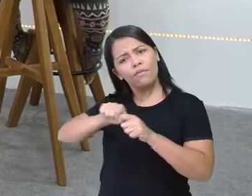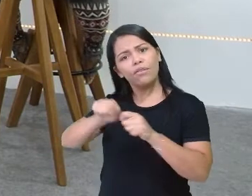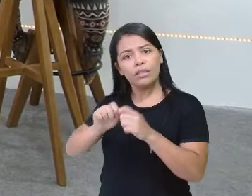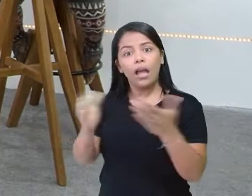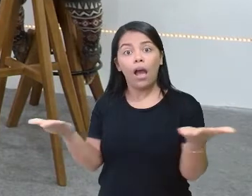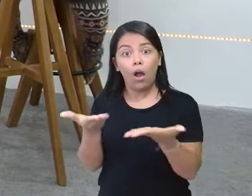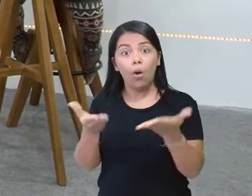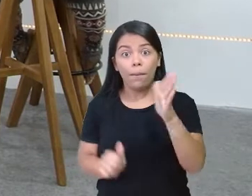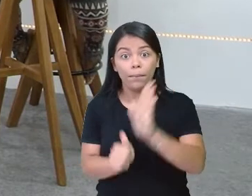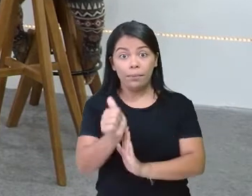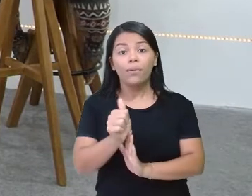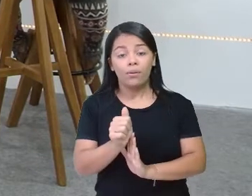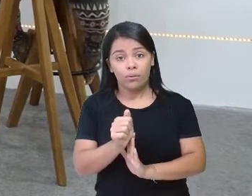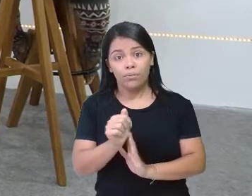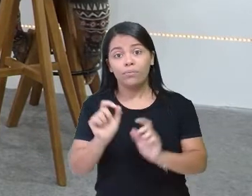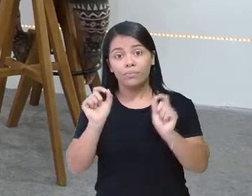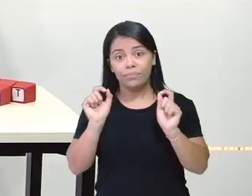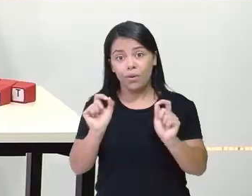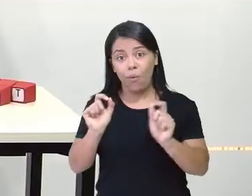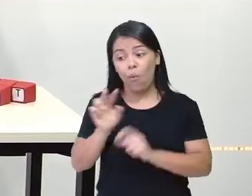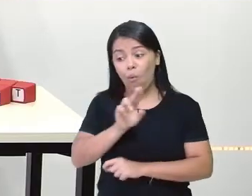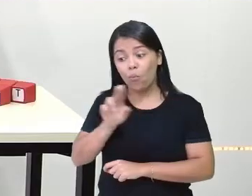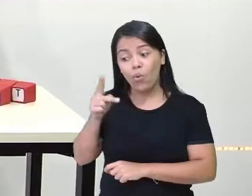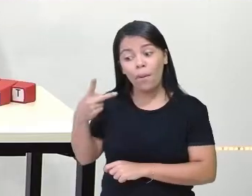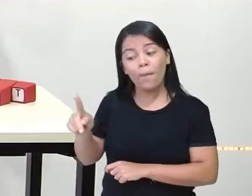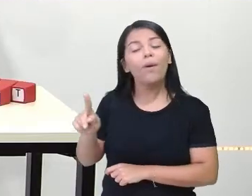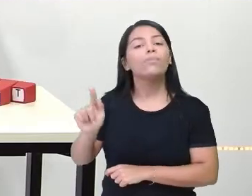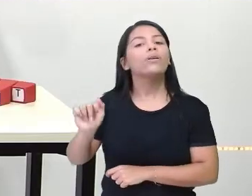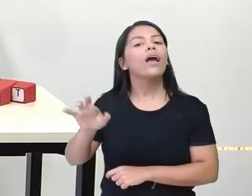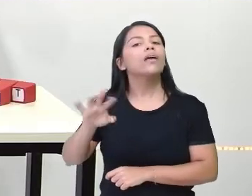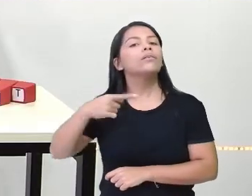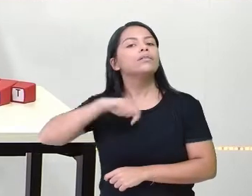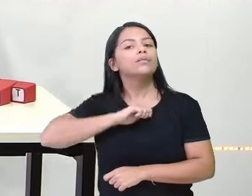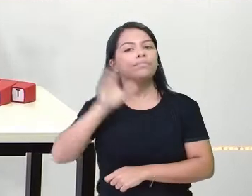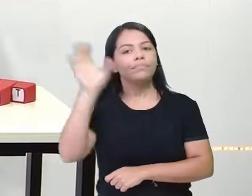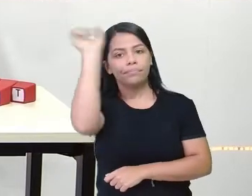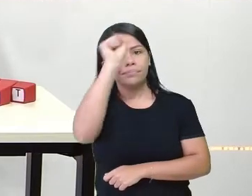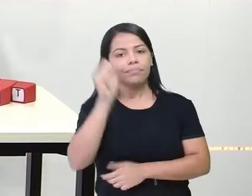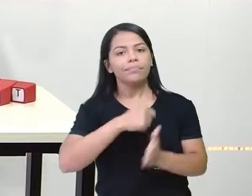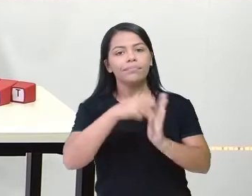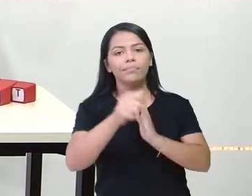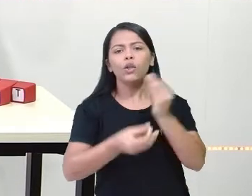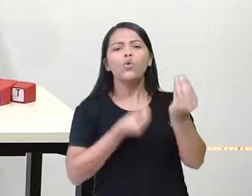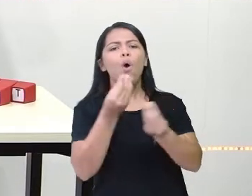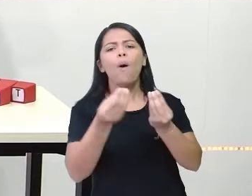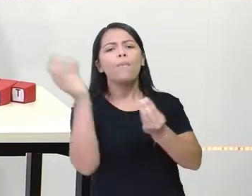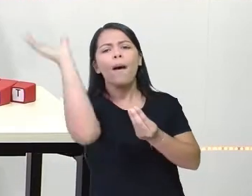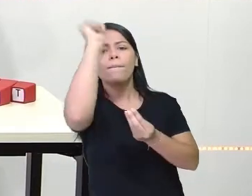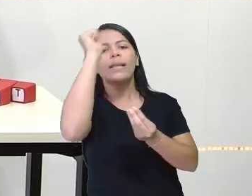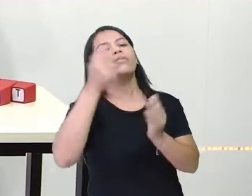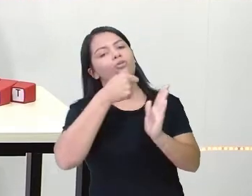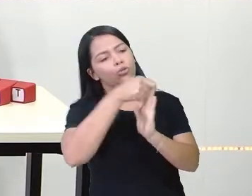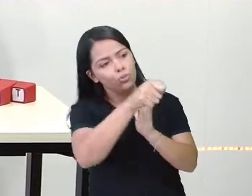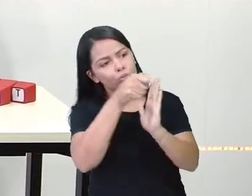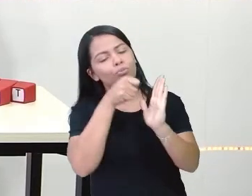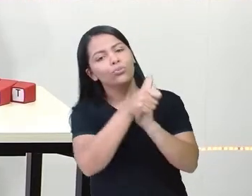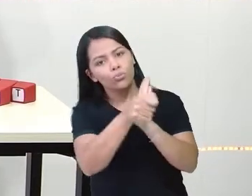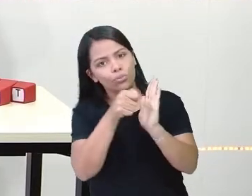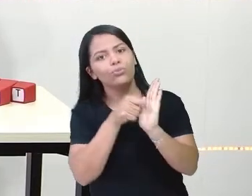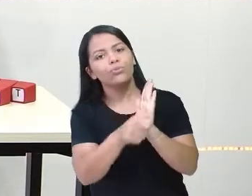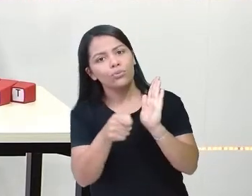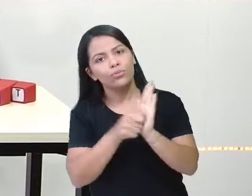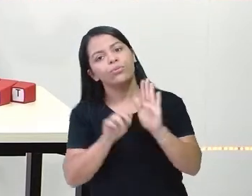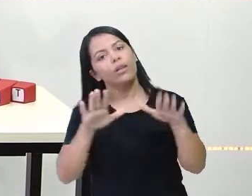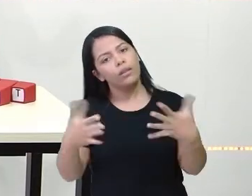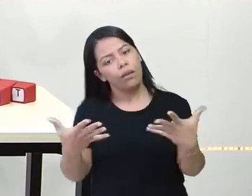gato? Vamos. Vamos. Porque a gente já vai aprendendo a escrever. Porque a gente só aprende a escrever escrevendo. Então, bora lá. Já peguei o meu